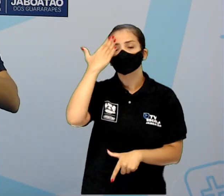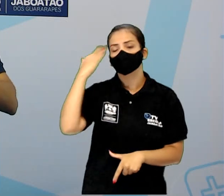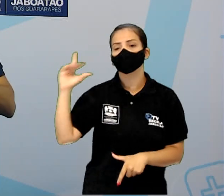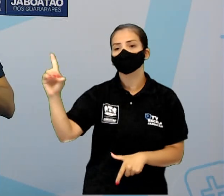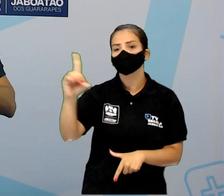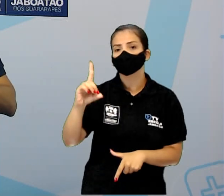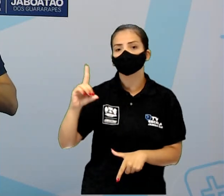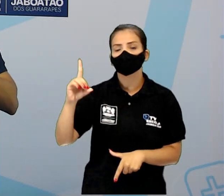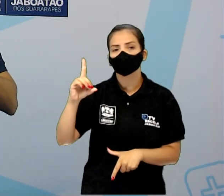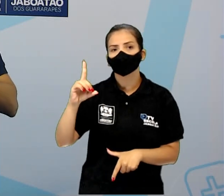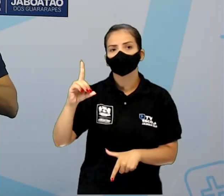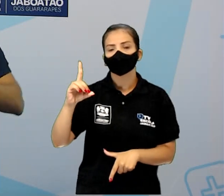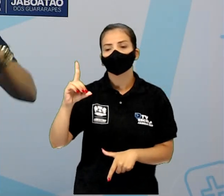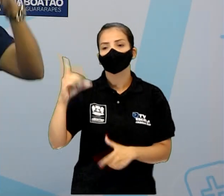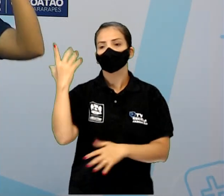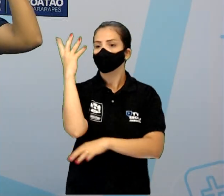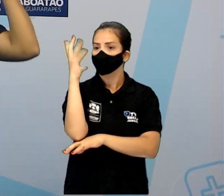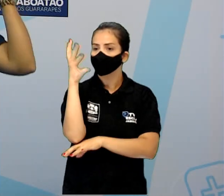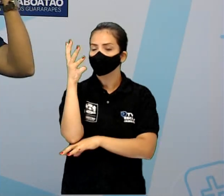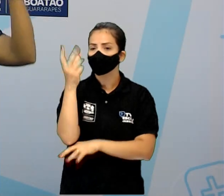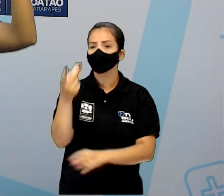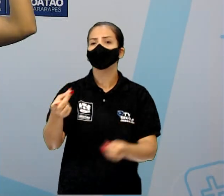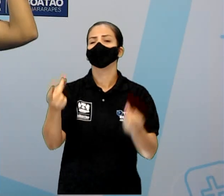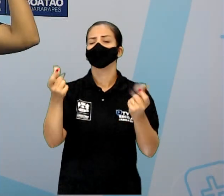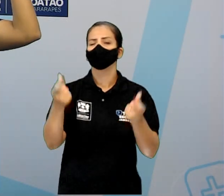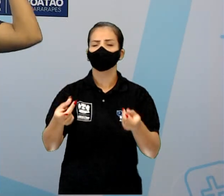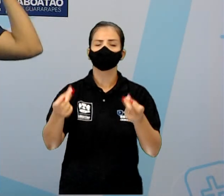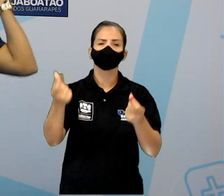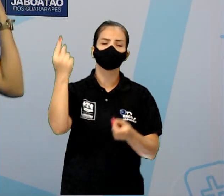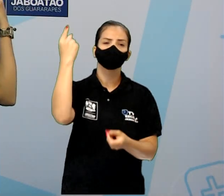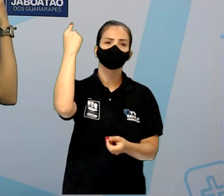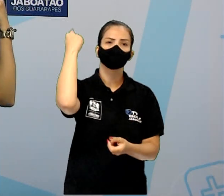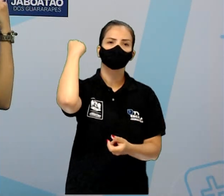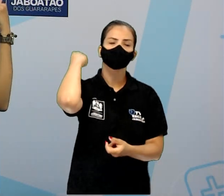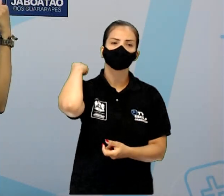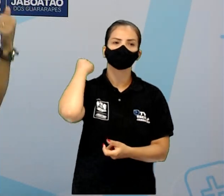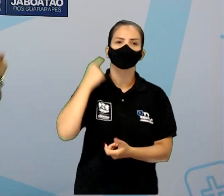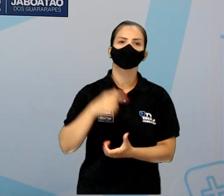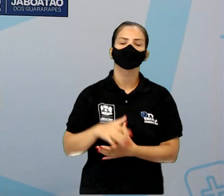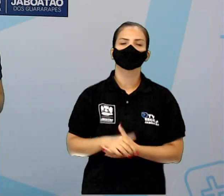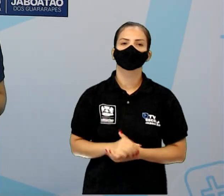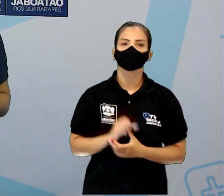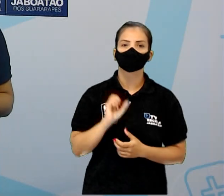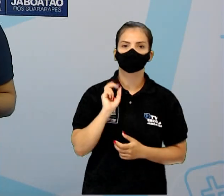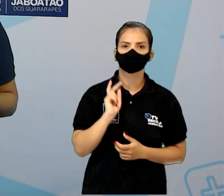baobá ali. E que foi há muito, muito tempo atrás. Ok?